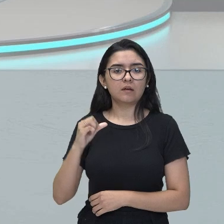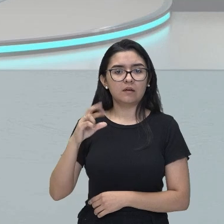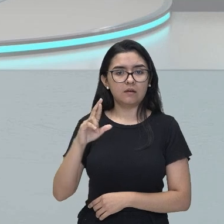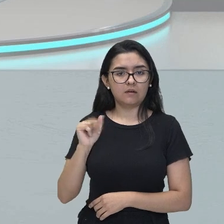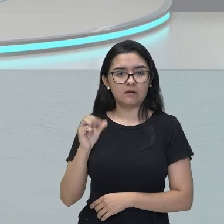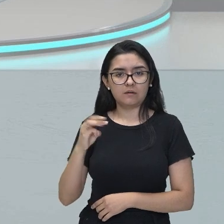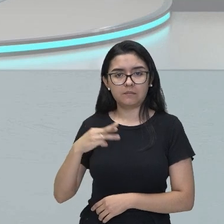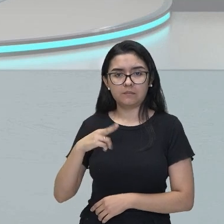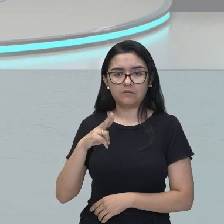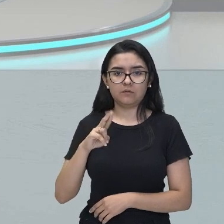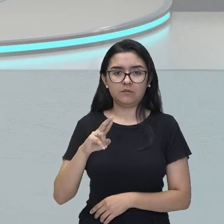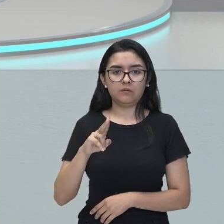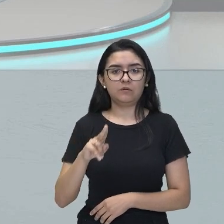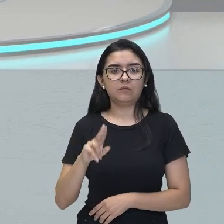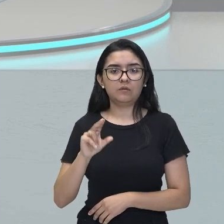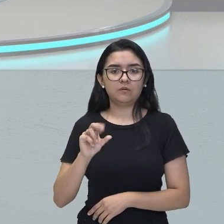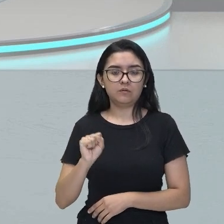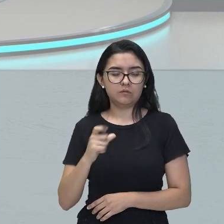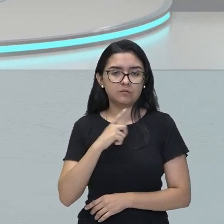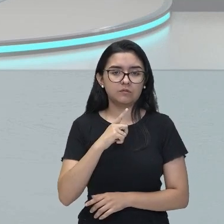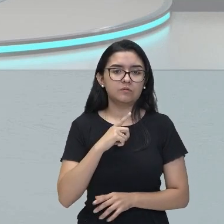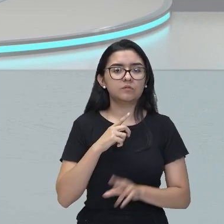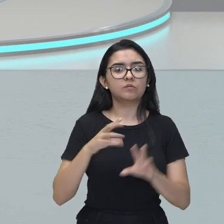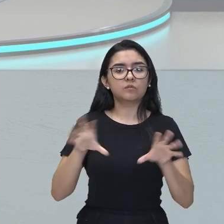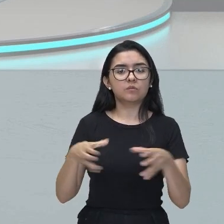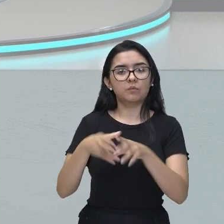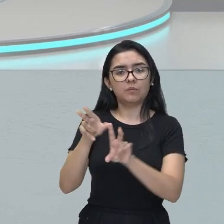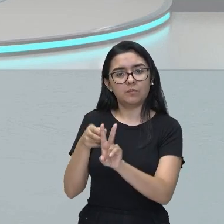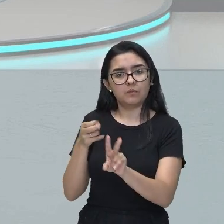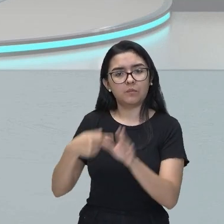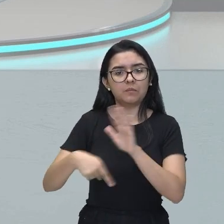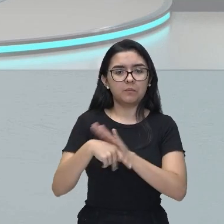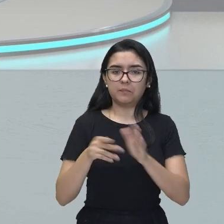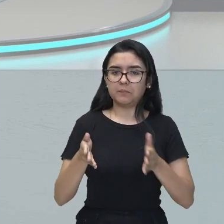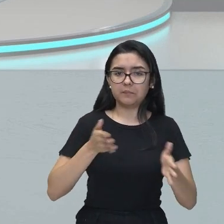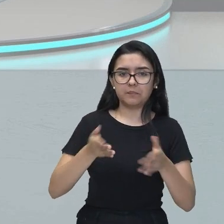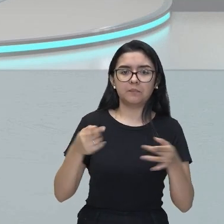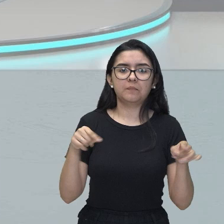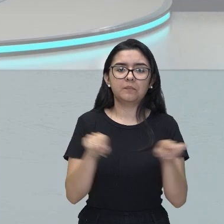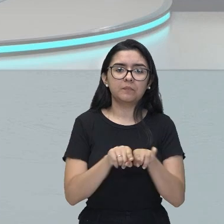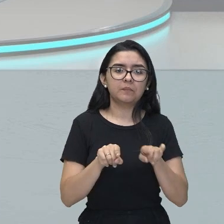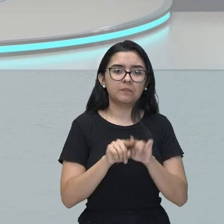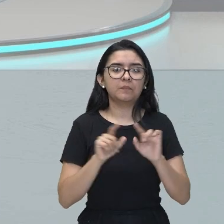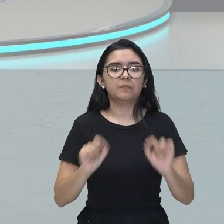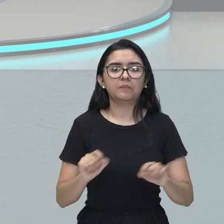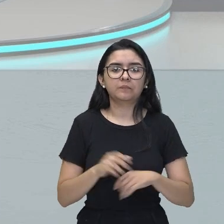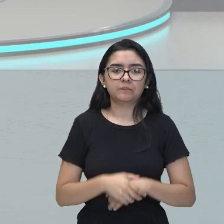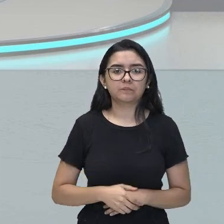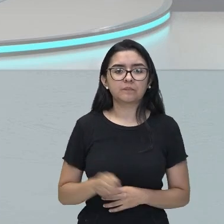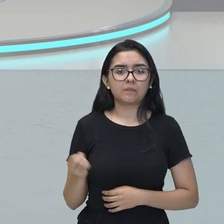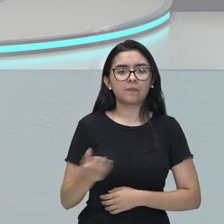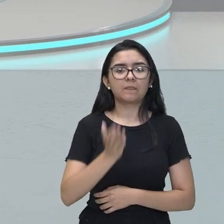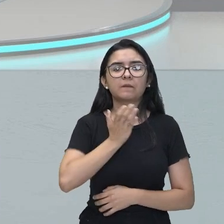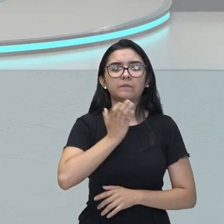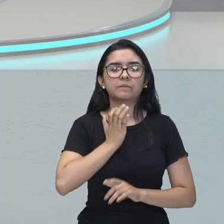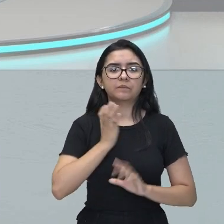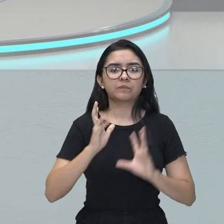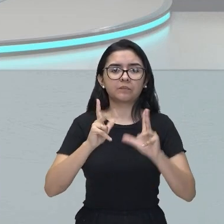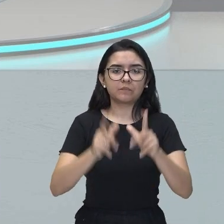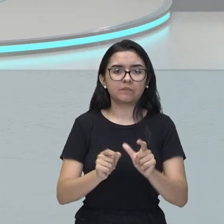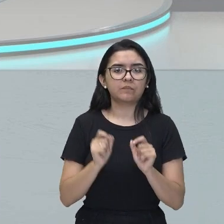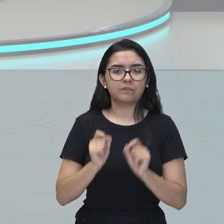os indígenas da época. Os arrivistas e os novos ricos de toda uma